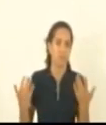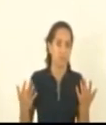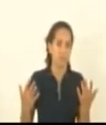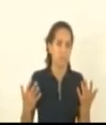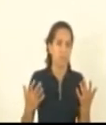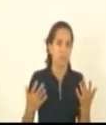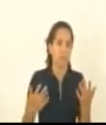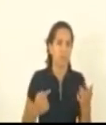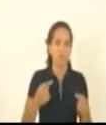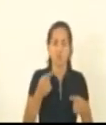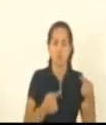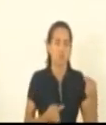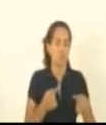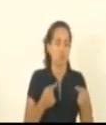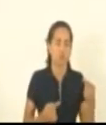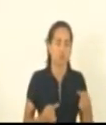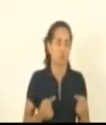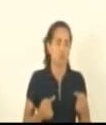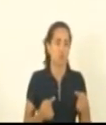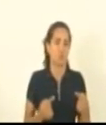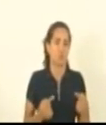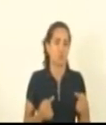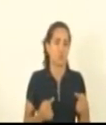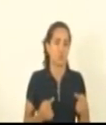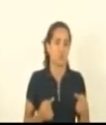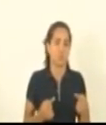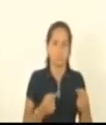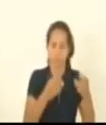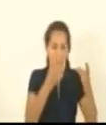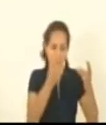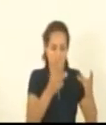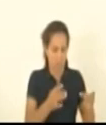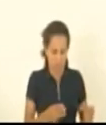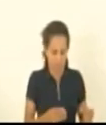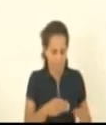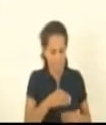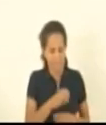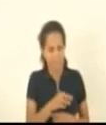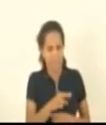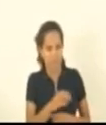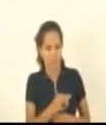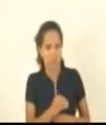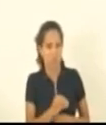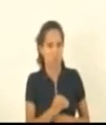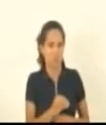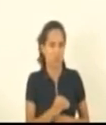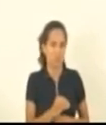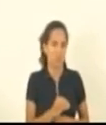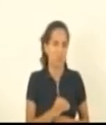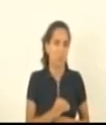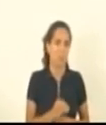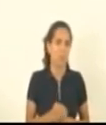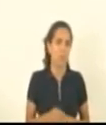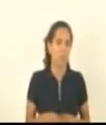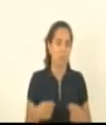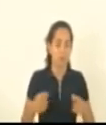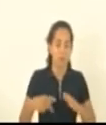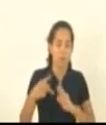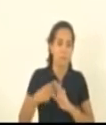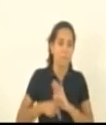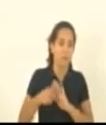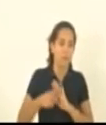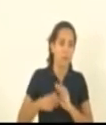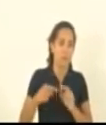Assunção o mérito do projeto nós não analisamos para discutir o mérito porque nem chegou no mérito porque o projeto foi